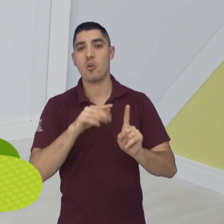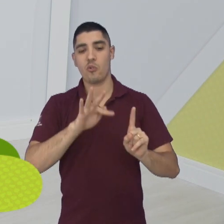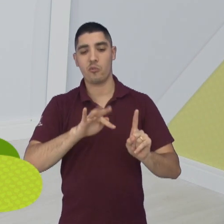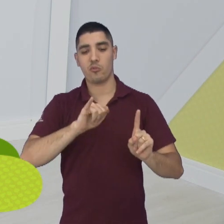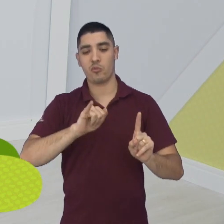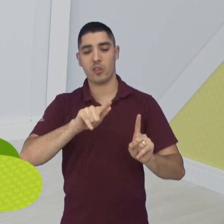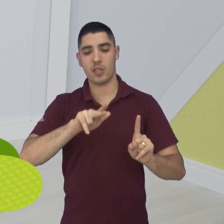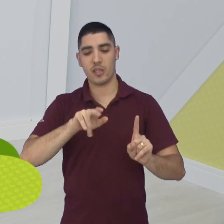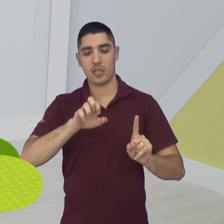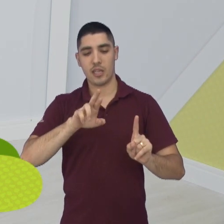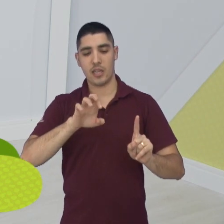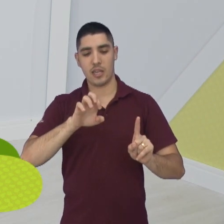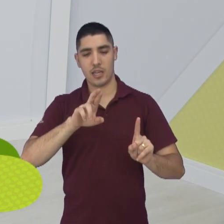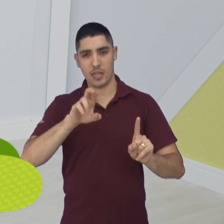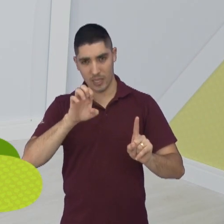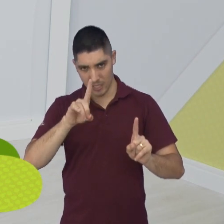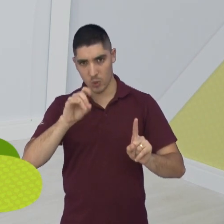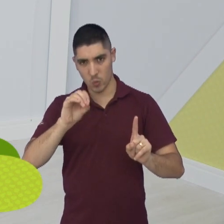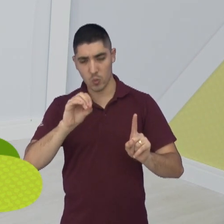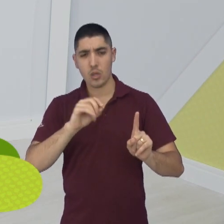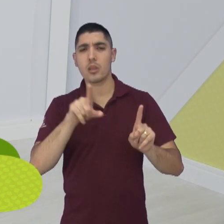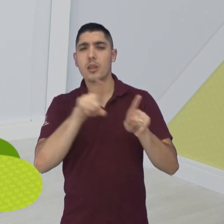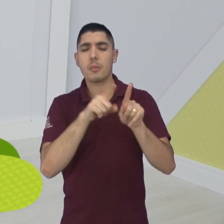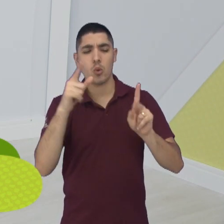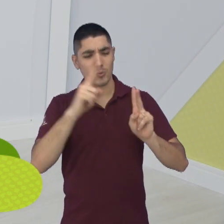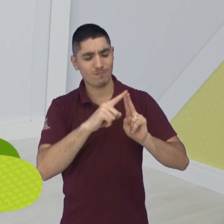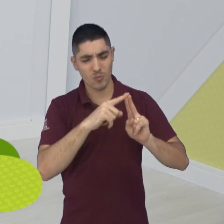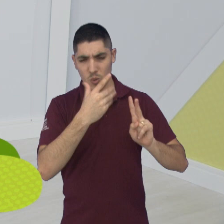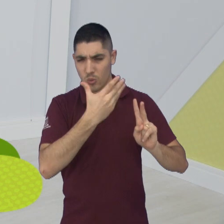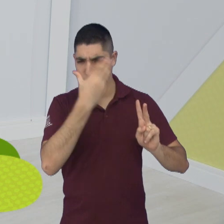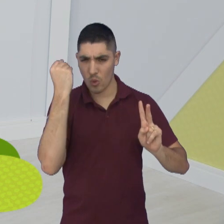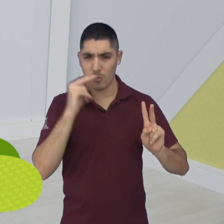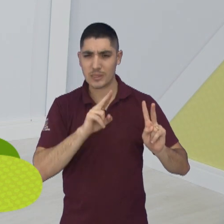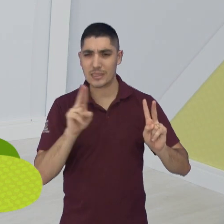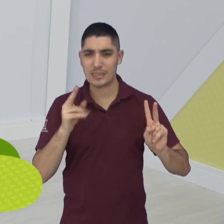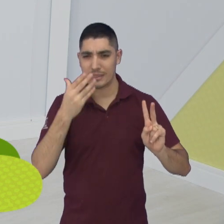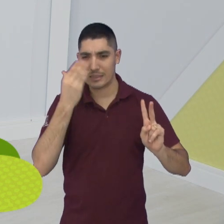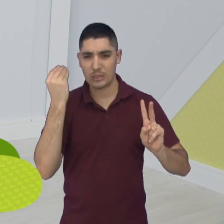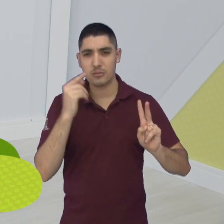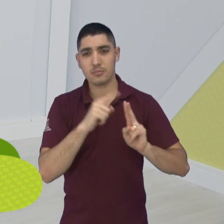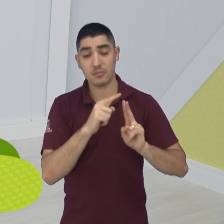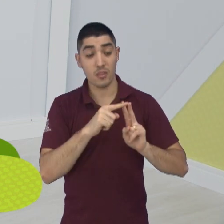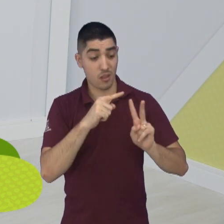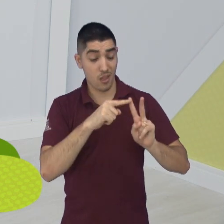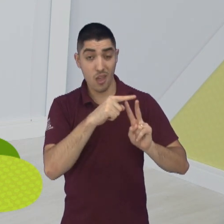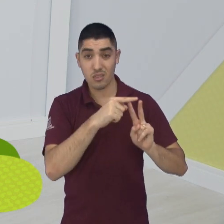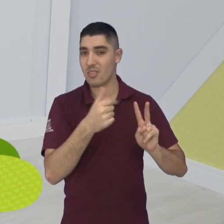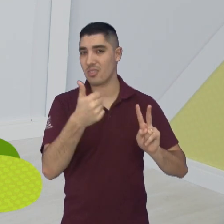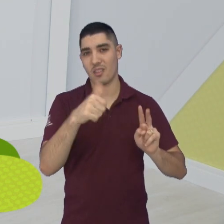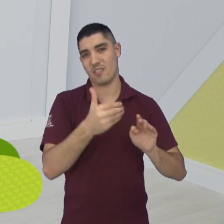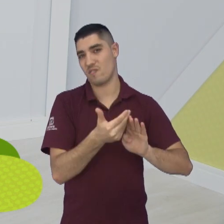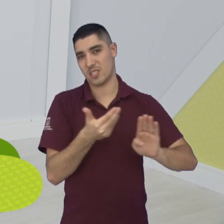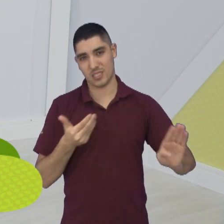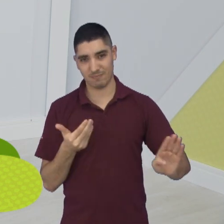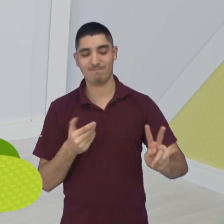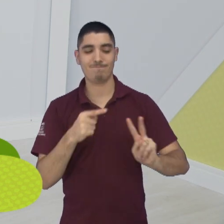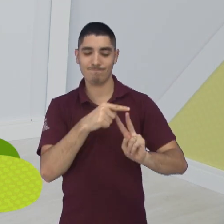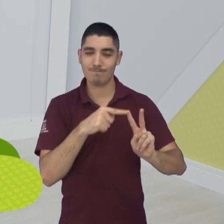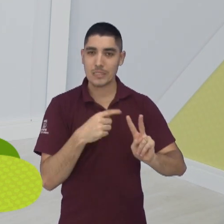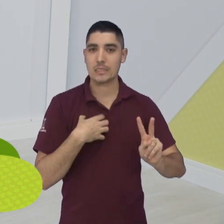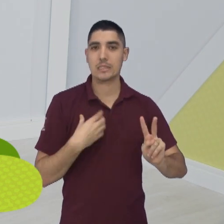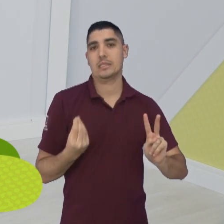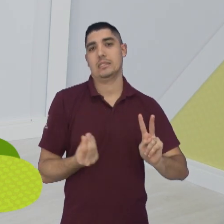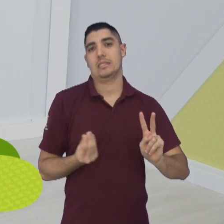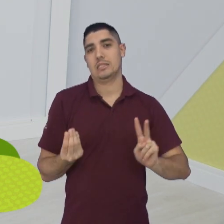fugiu o nome, o menino que é o armador, o pontuador também, me fugiu. O São José jogou sem esses dois, ou seja, faz falta realmente em